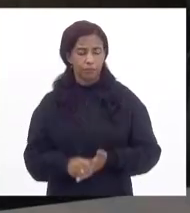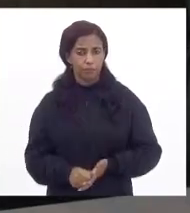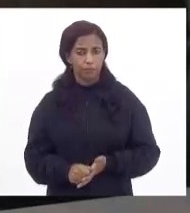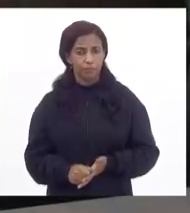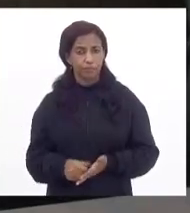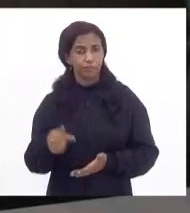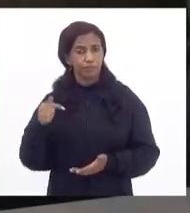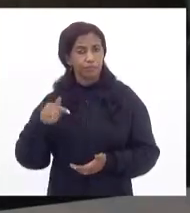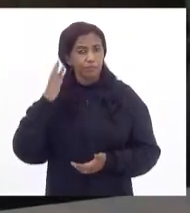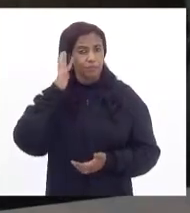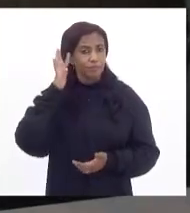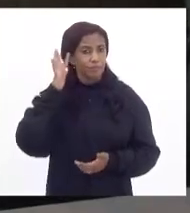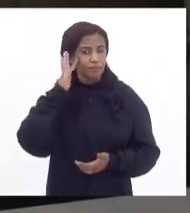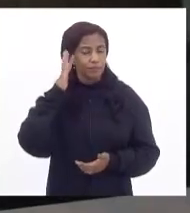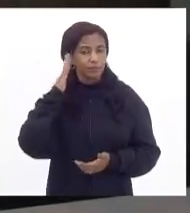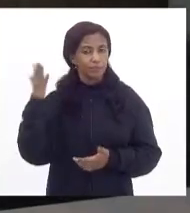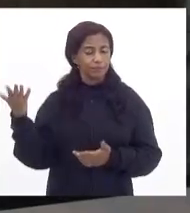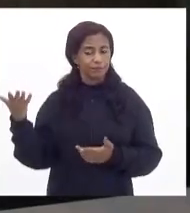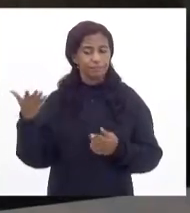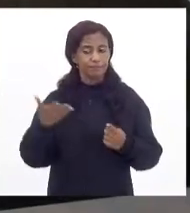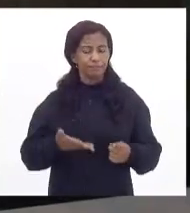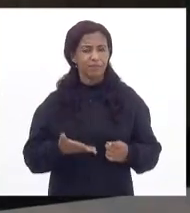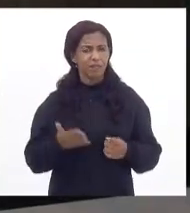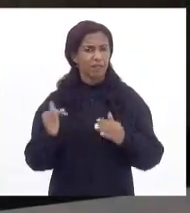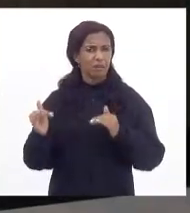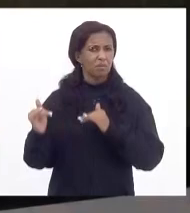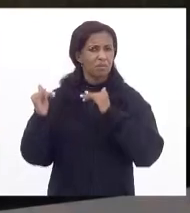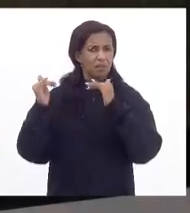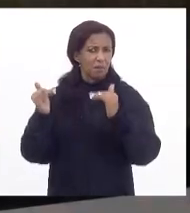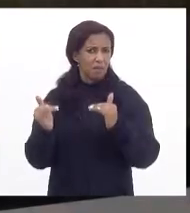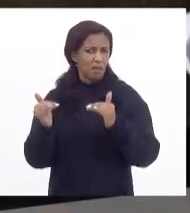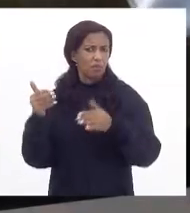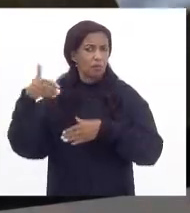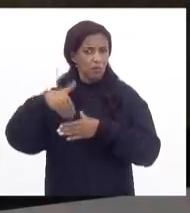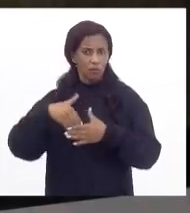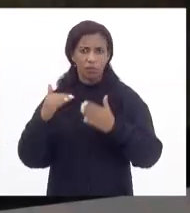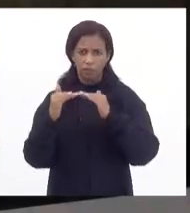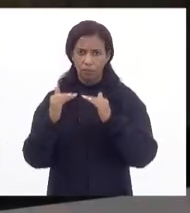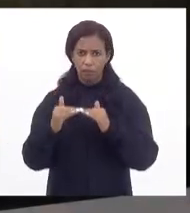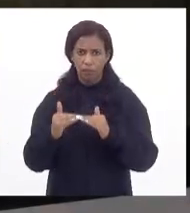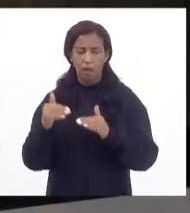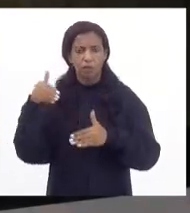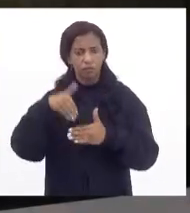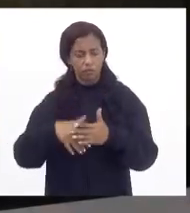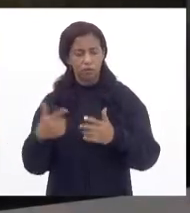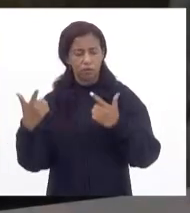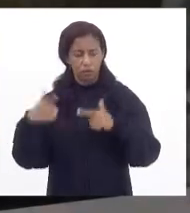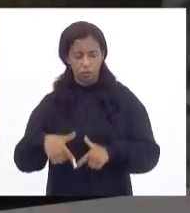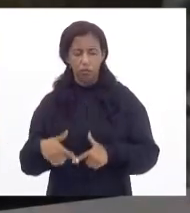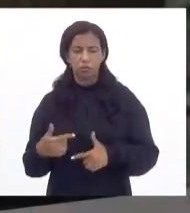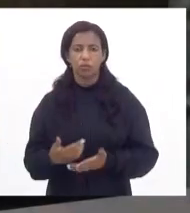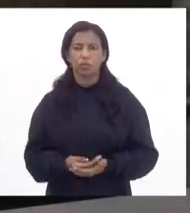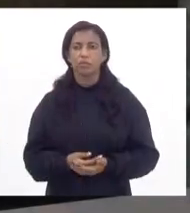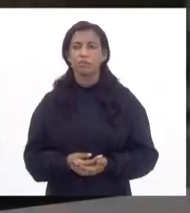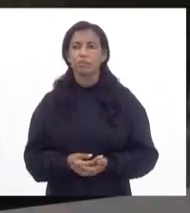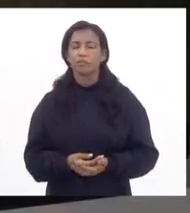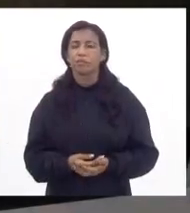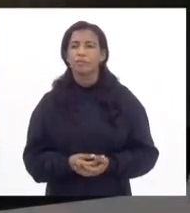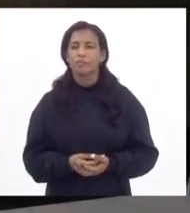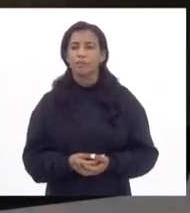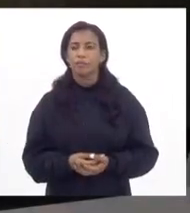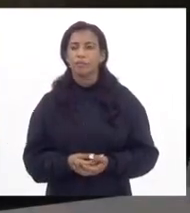essa é a reflexão que eu queria trazer, não com demérito ao projeto que votei favorável, eu votaria de novo, estou vindo aqui declarar esse voto